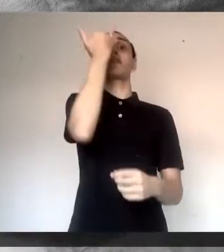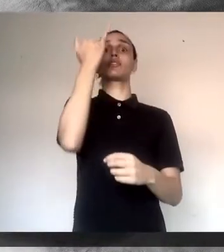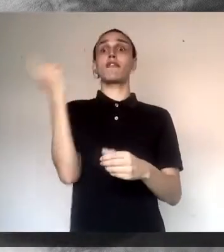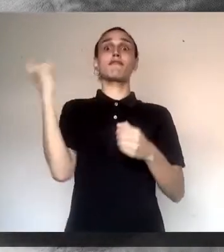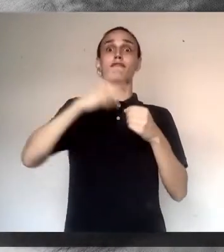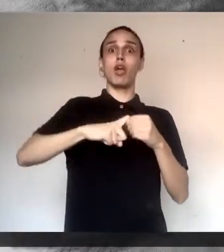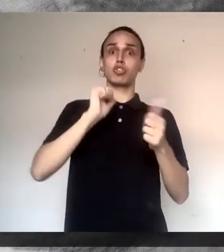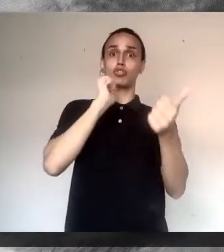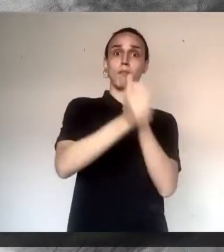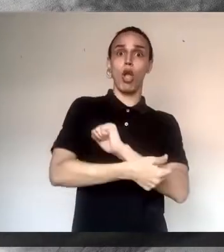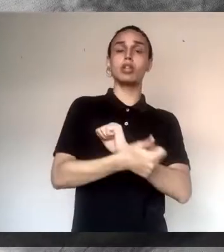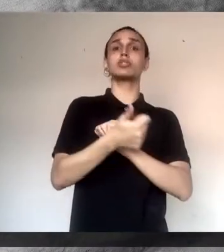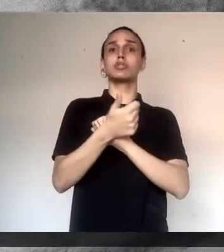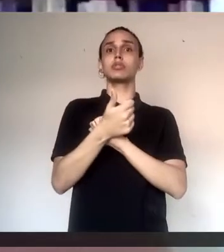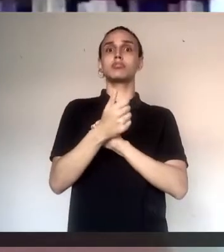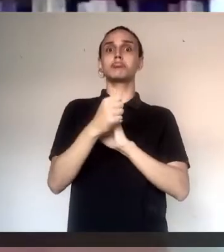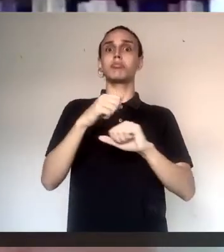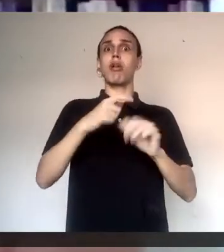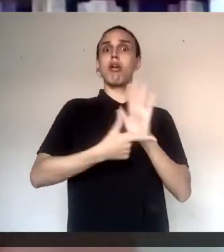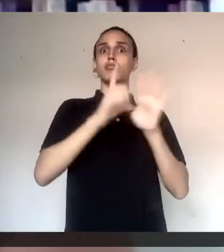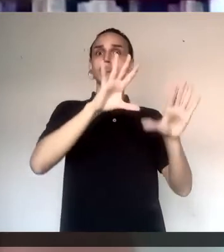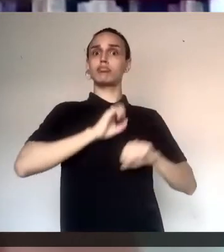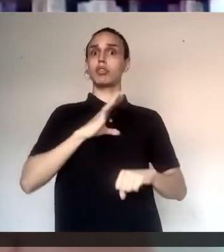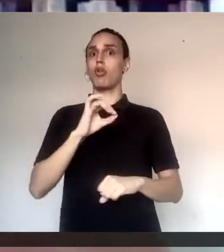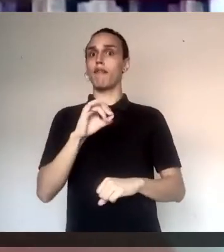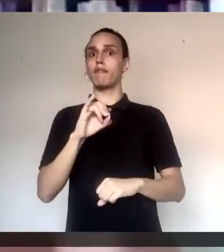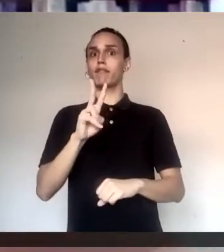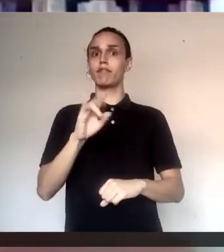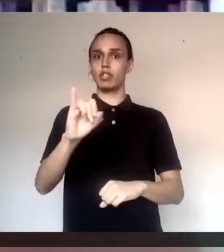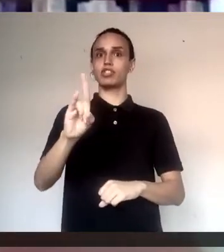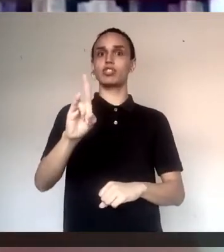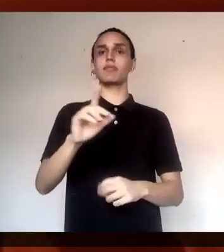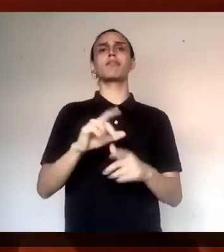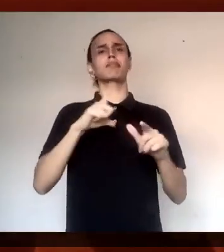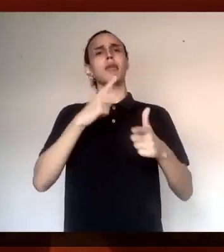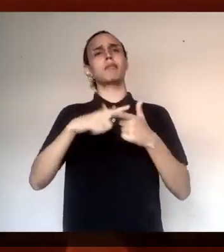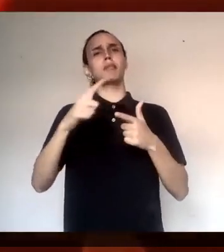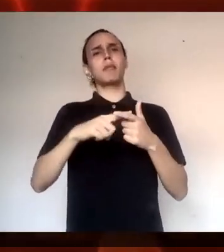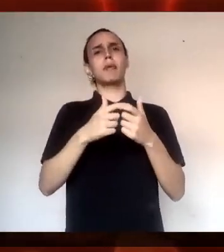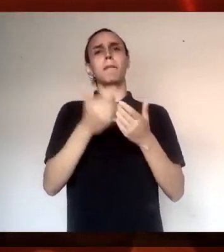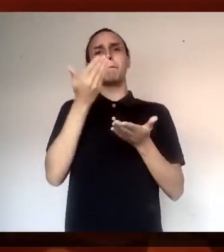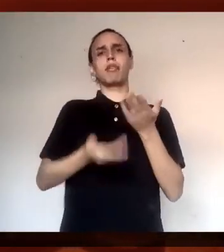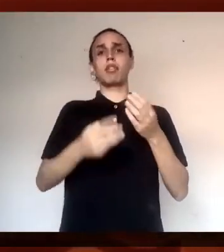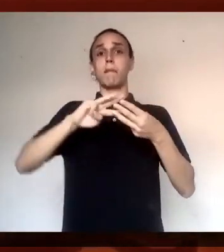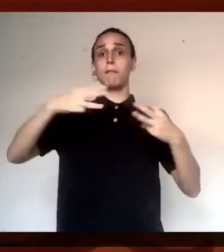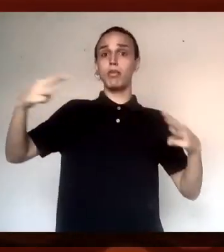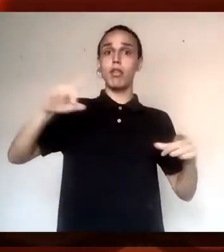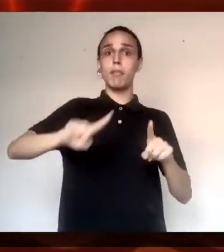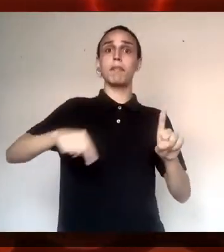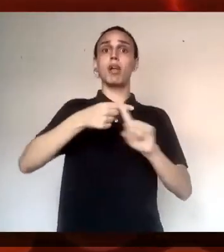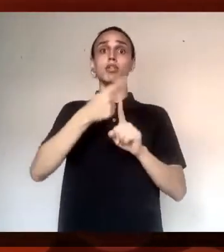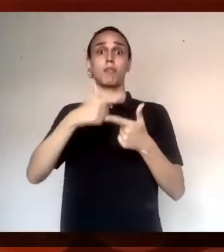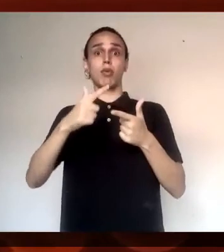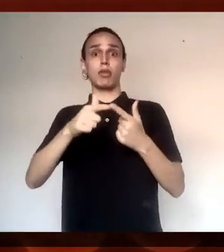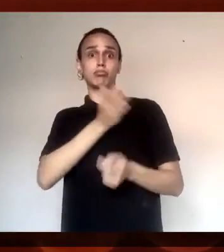que voltaram a fazer esporte pós-Covid. Então, associado à perda da massa muscular mais um problema do miocárdio, às